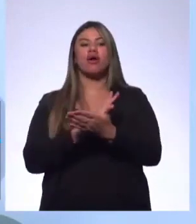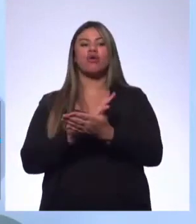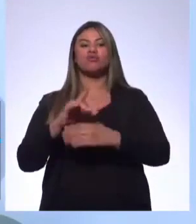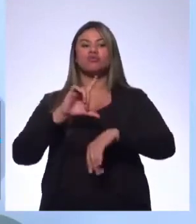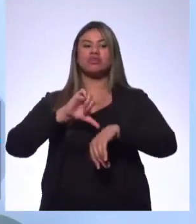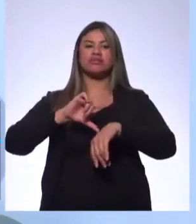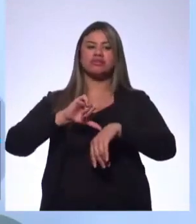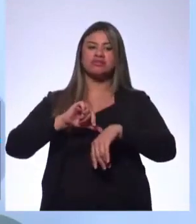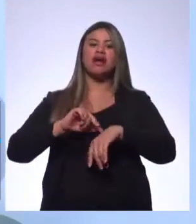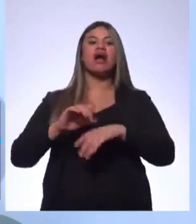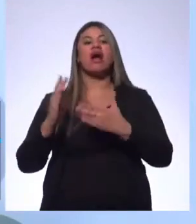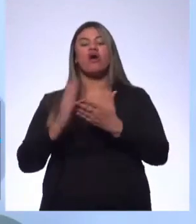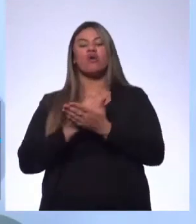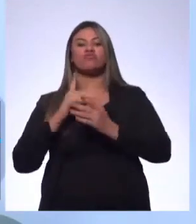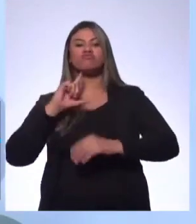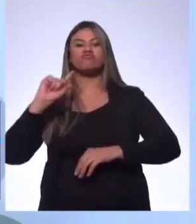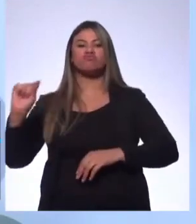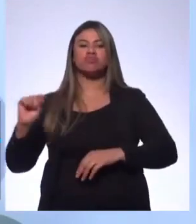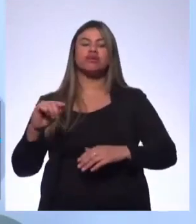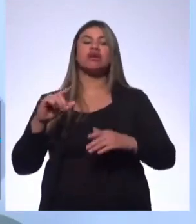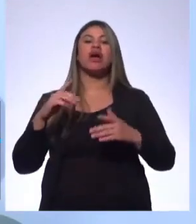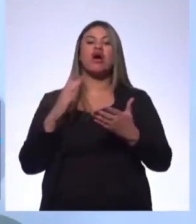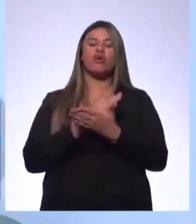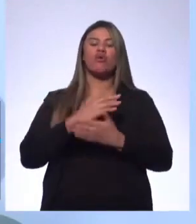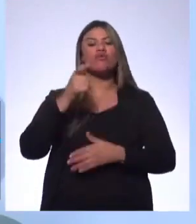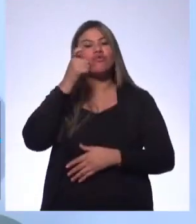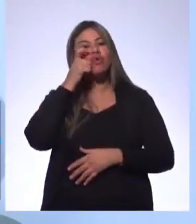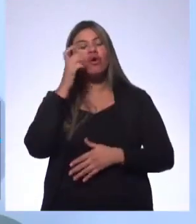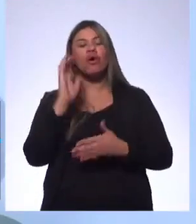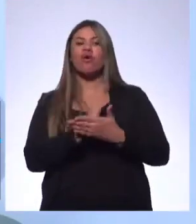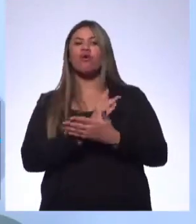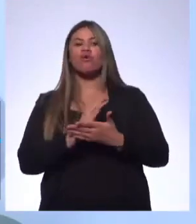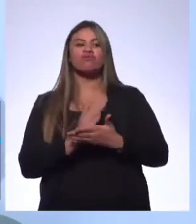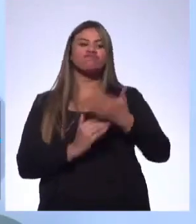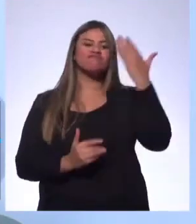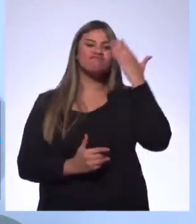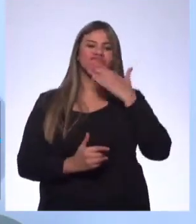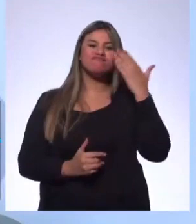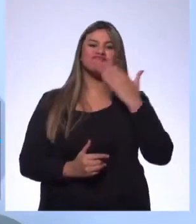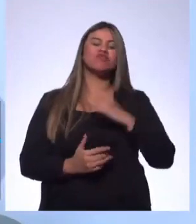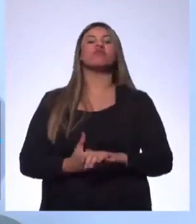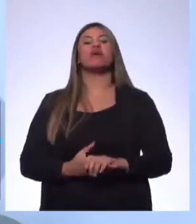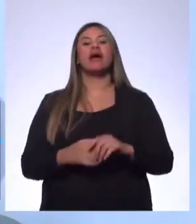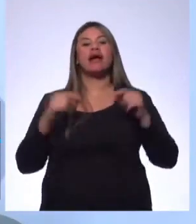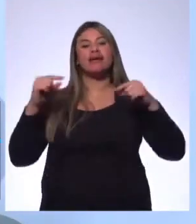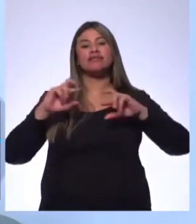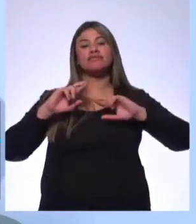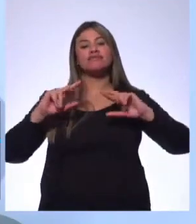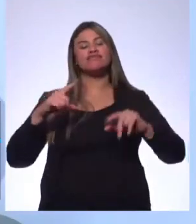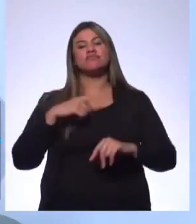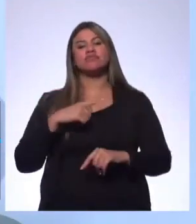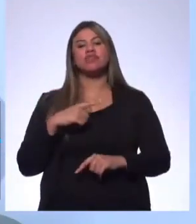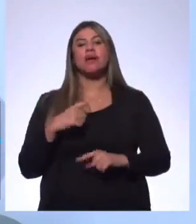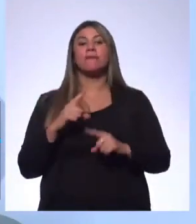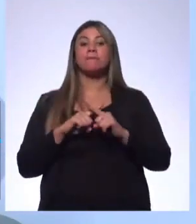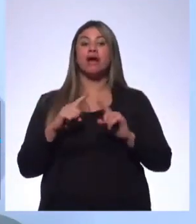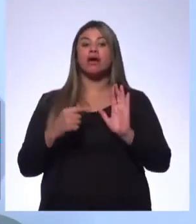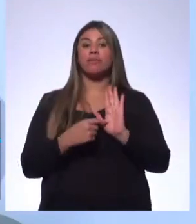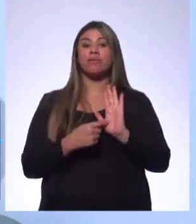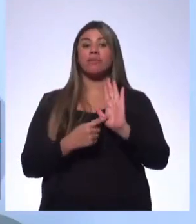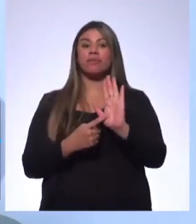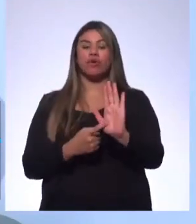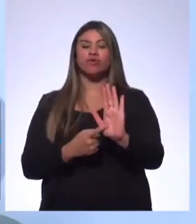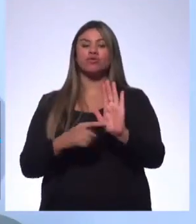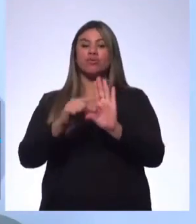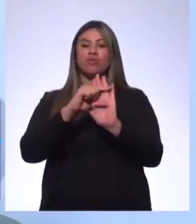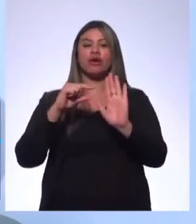agora, tem gente que saiu, tem gente que assistiu a aula, tem gente que não assistiu, a situação é outra aqui. Então, o você faz? Você apresenta no